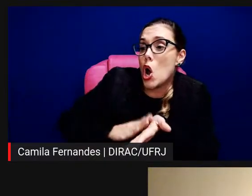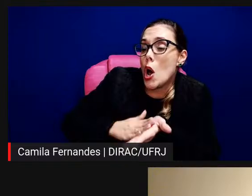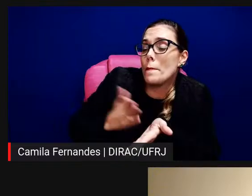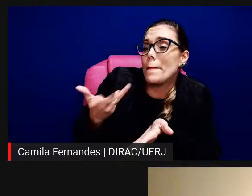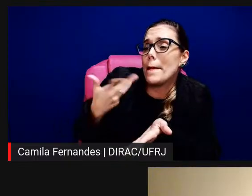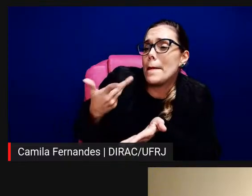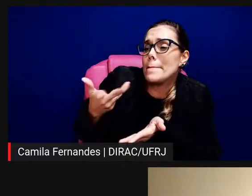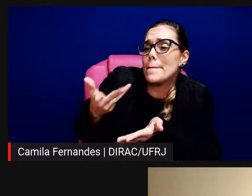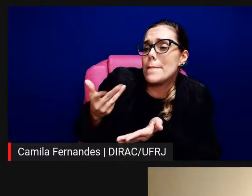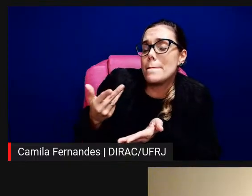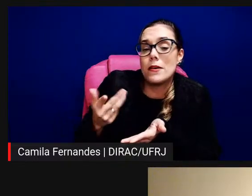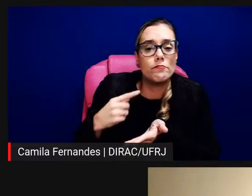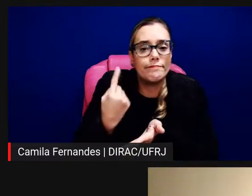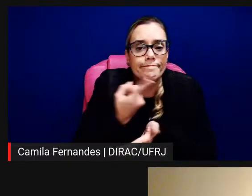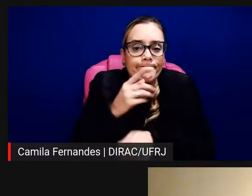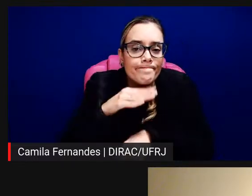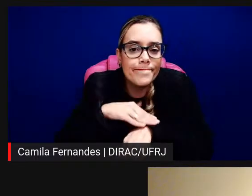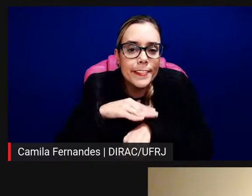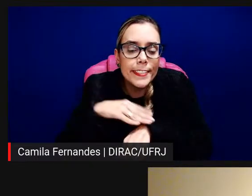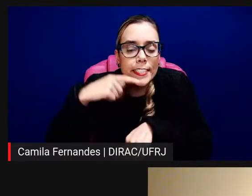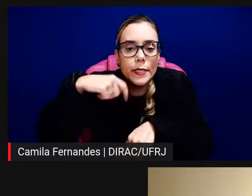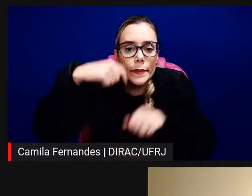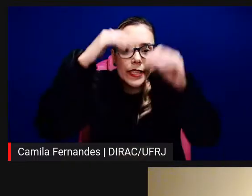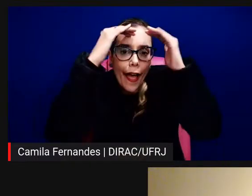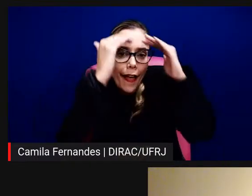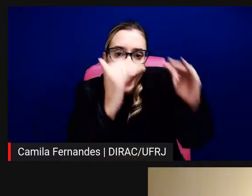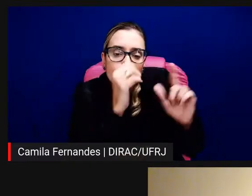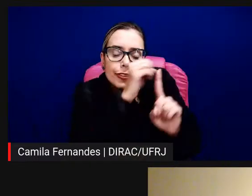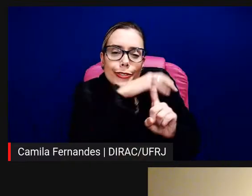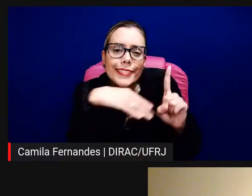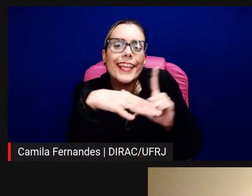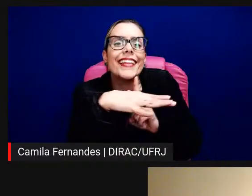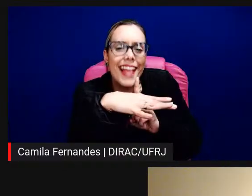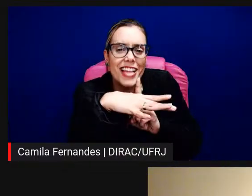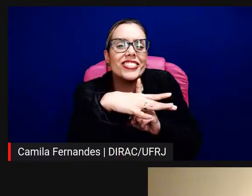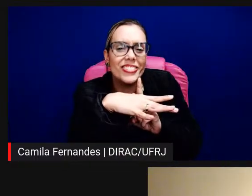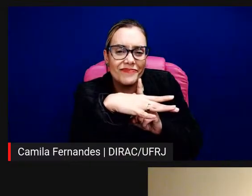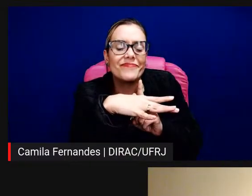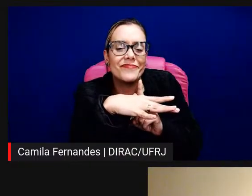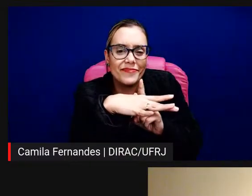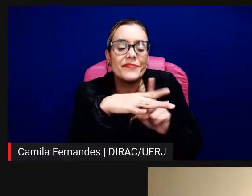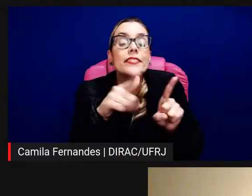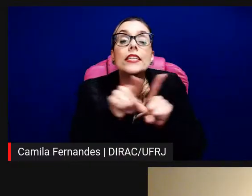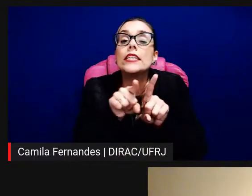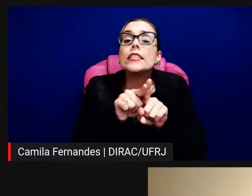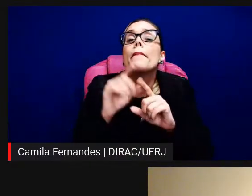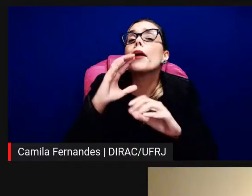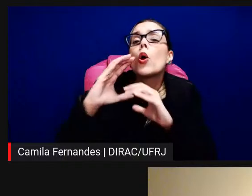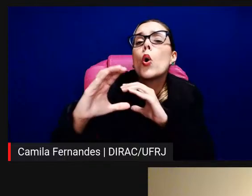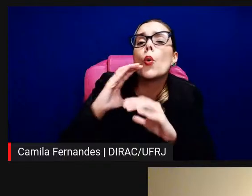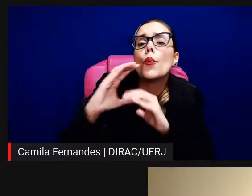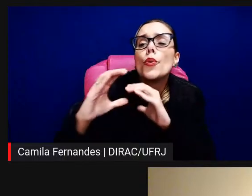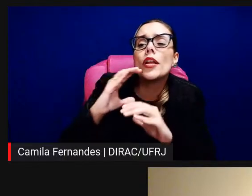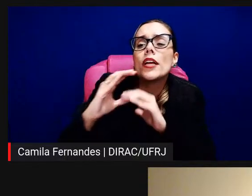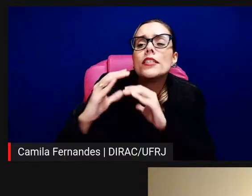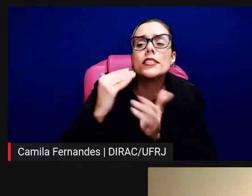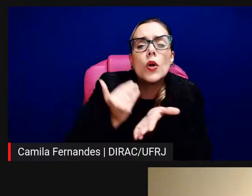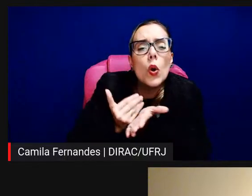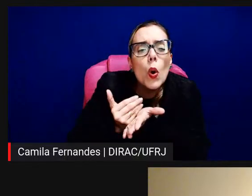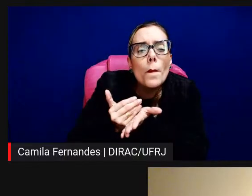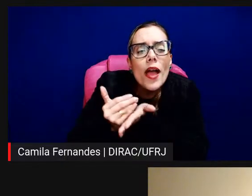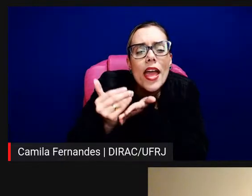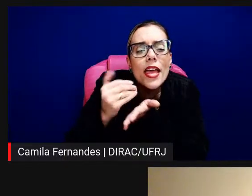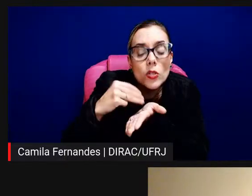quanto que, mais ou menos, quanto que durava essas, essa comunicação desde a mensagem ao